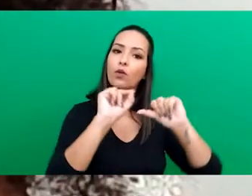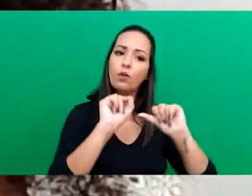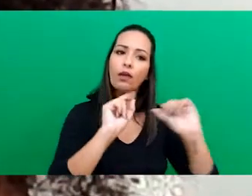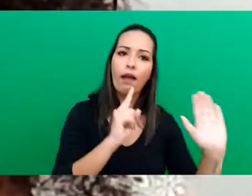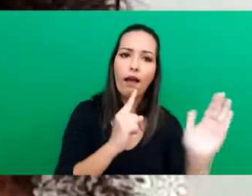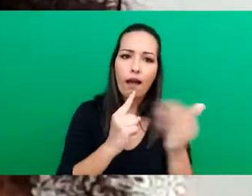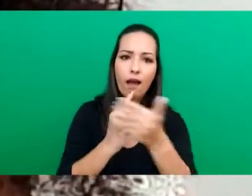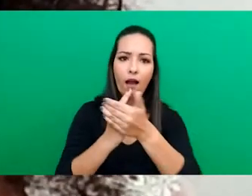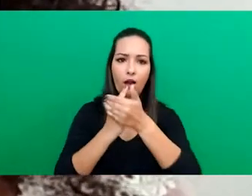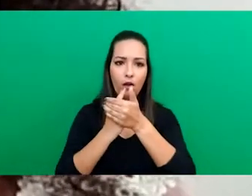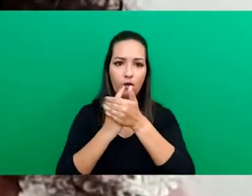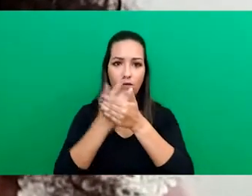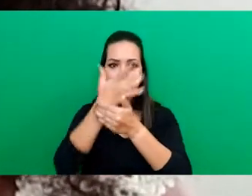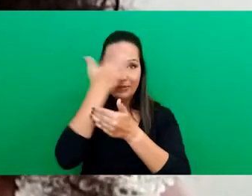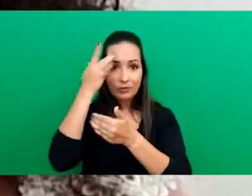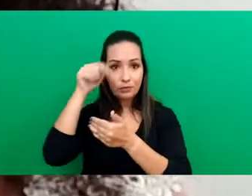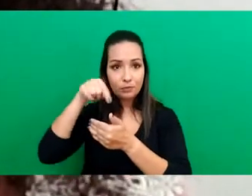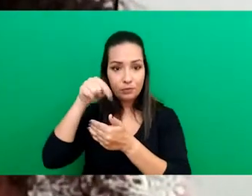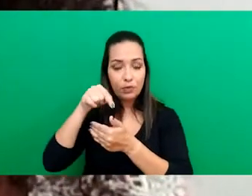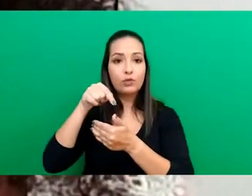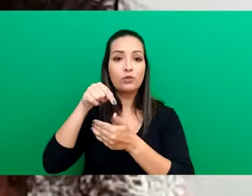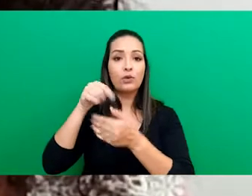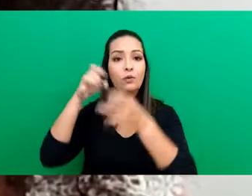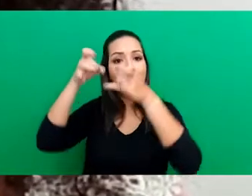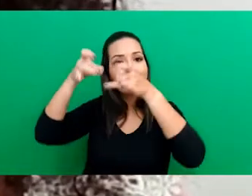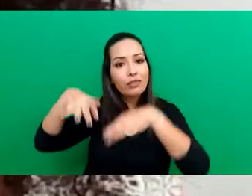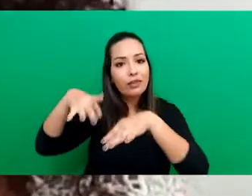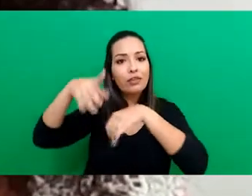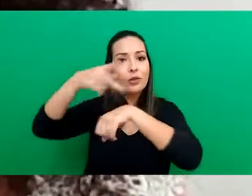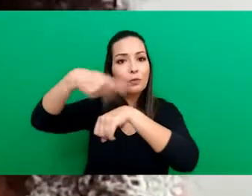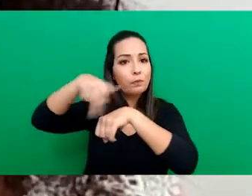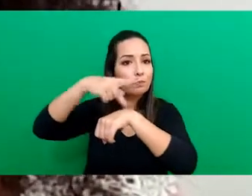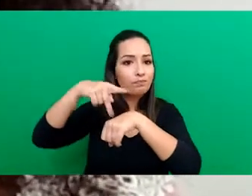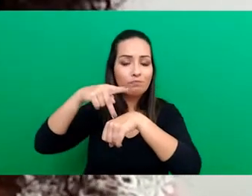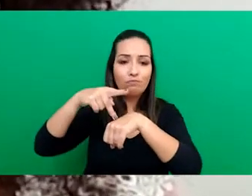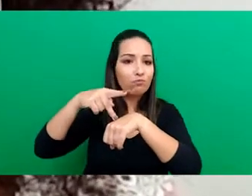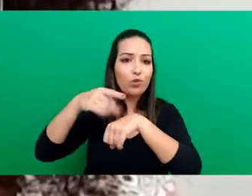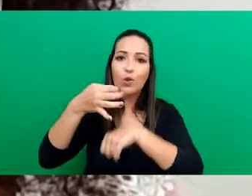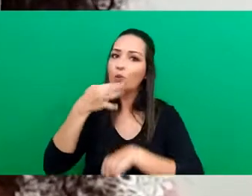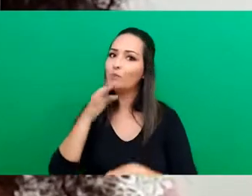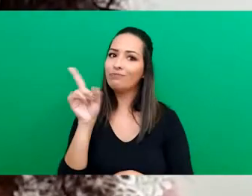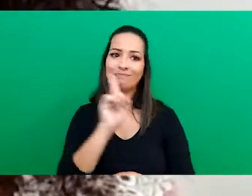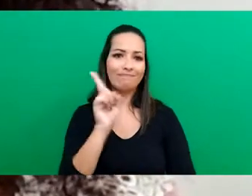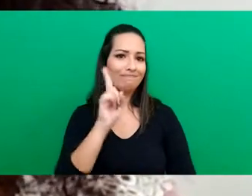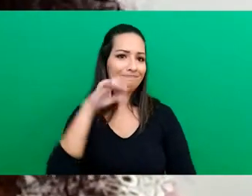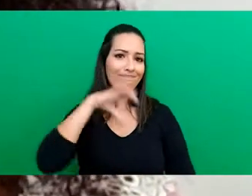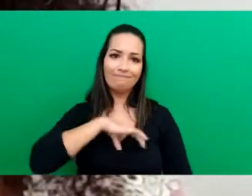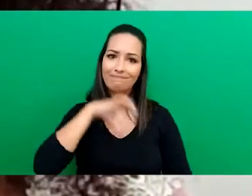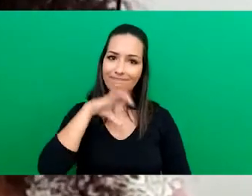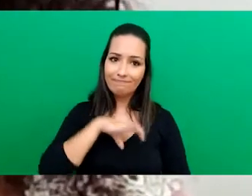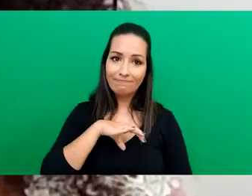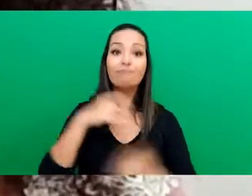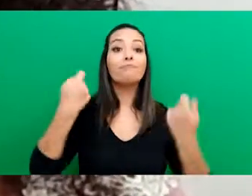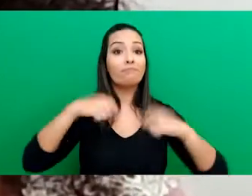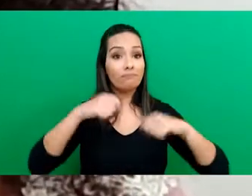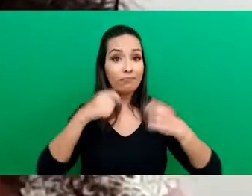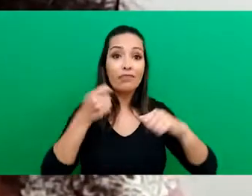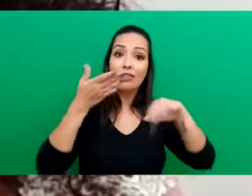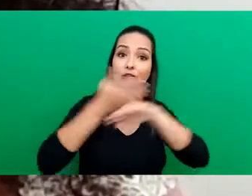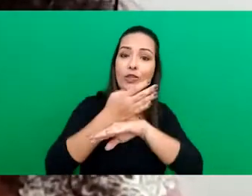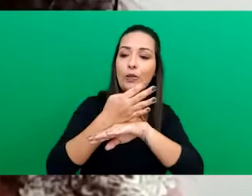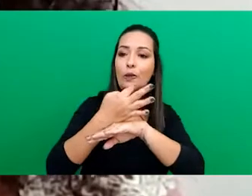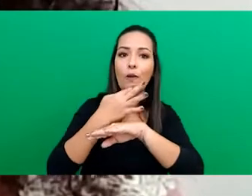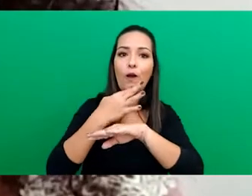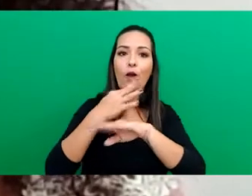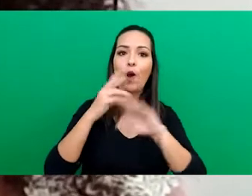fazem com que esses refugiados que, ao deixarem o seu país, eles chegam aqui sem nem saber a língua portuguesa, tenham acesso a